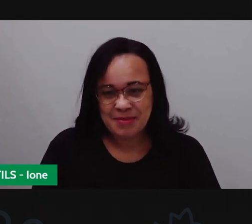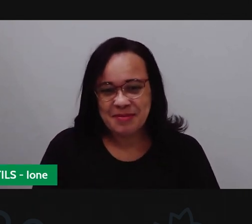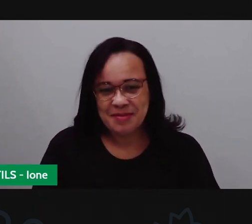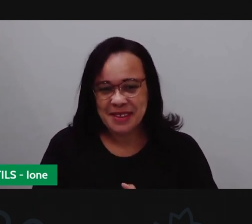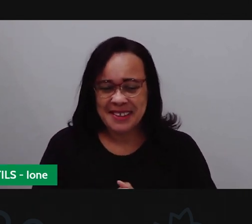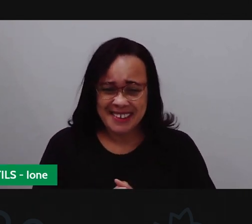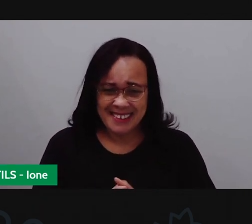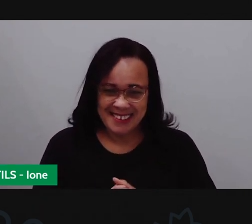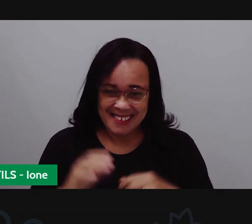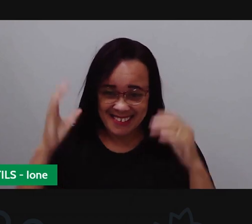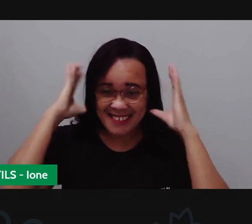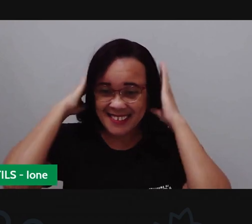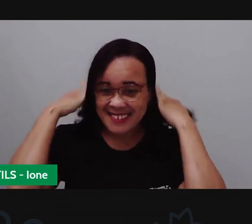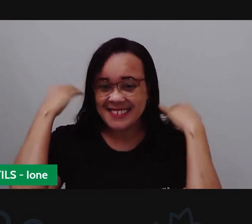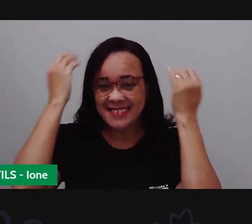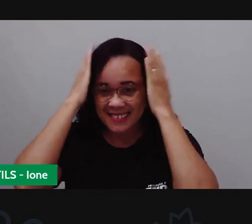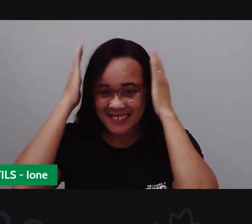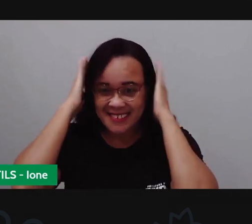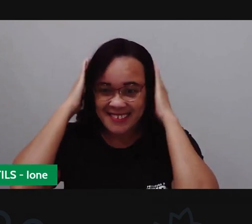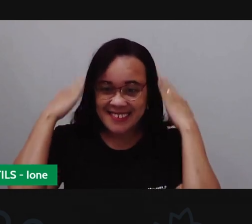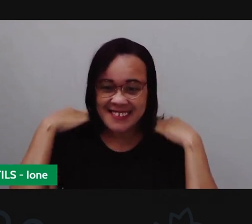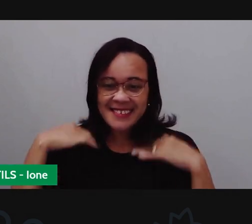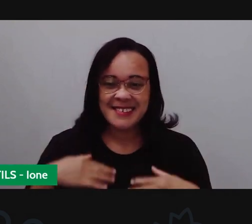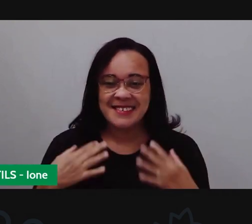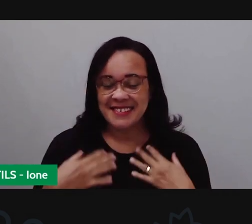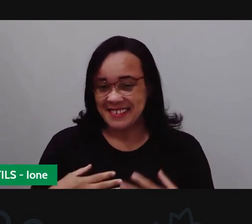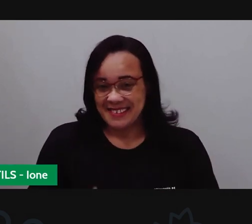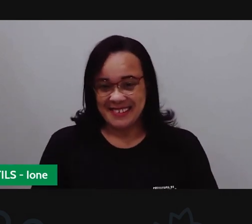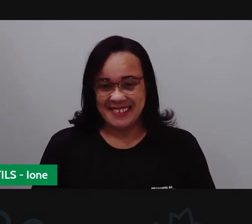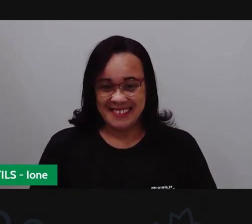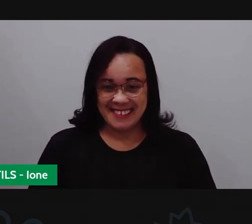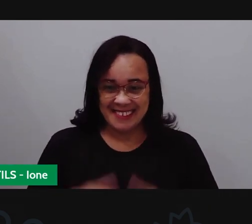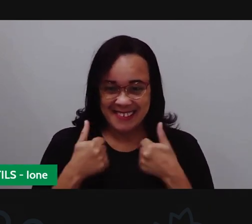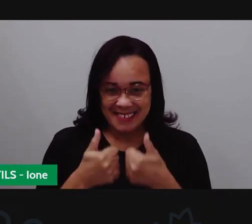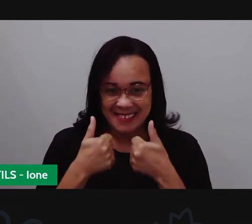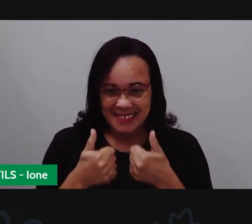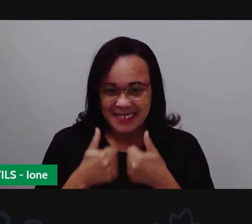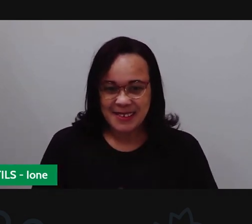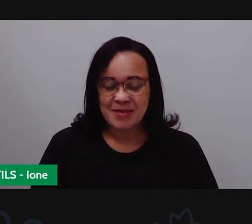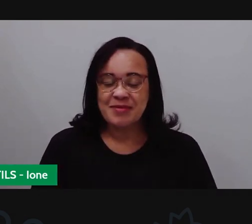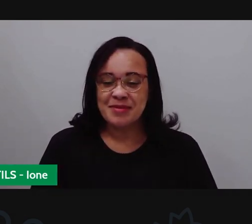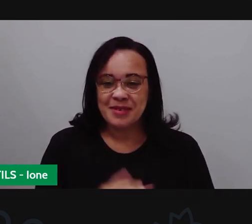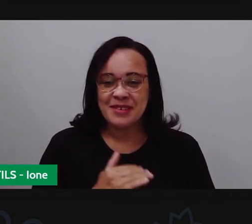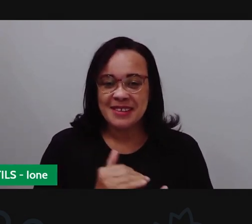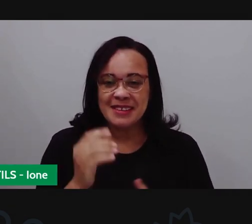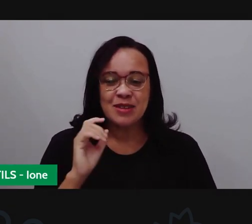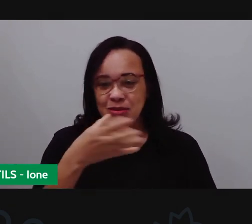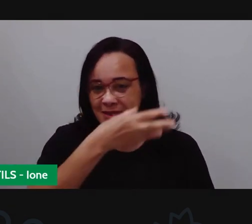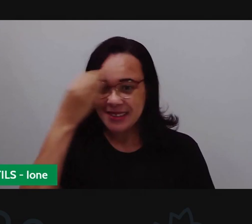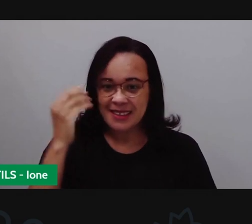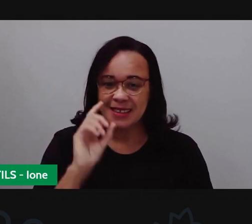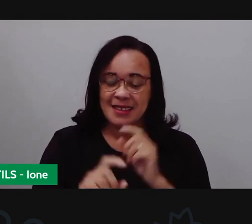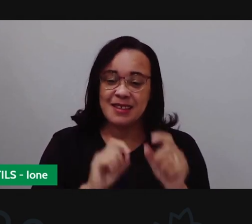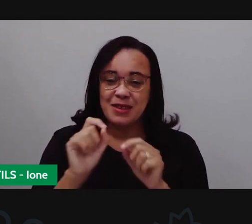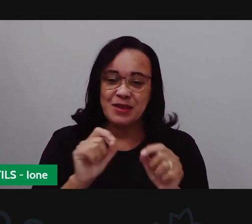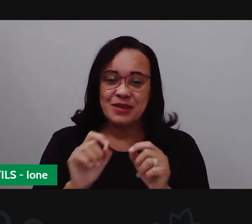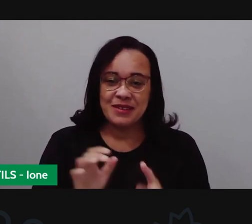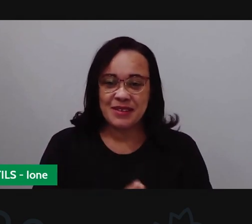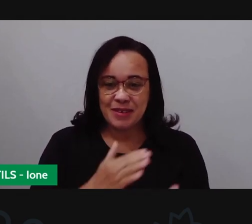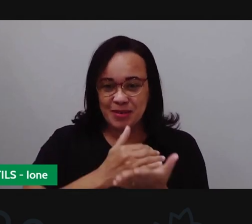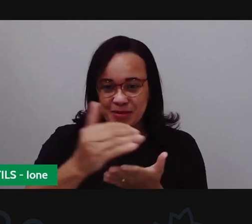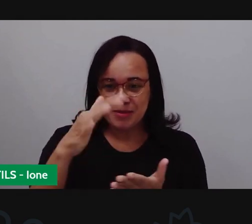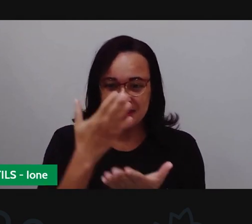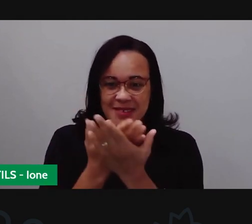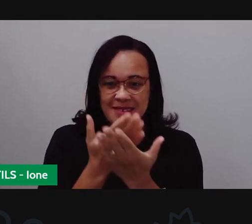cabelos aqui para ficar bonita para o povo, para receber elogios, Ione. Façam o seguinte, não esqueçam, né? A está começando aqui a nossa aula,